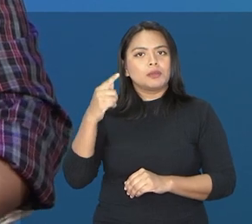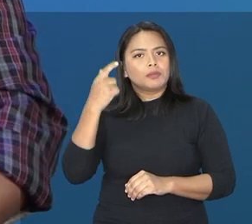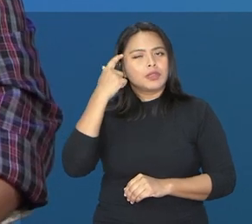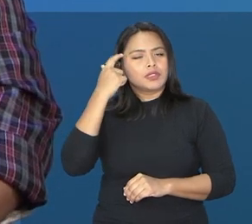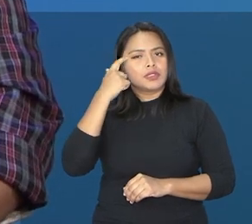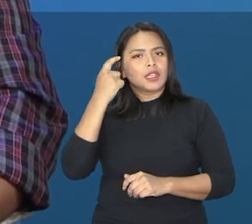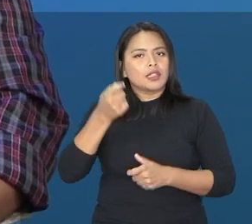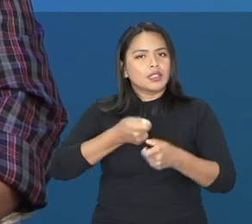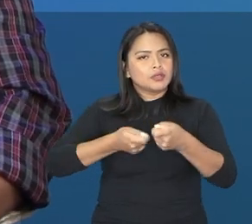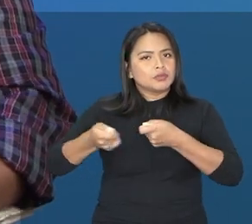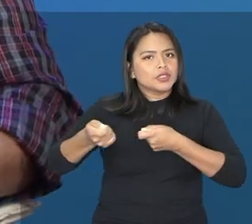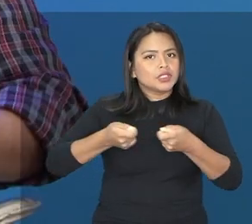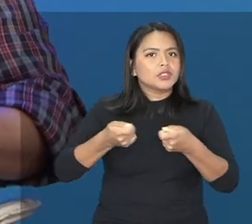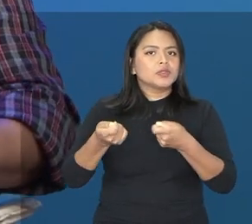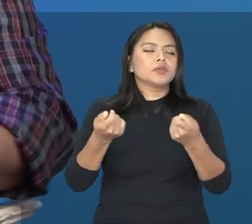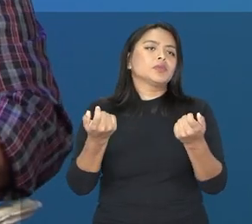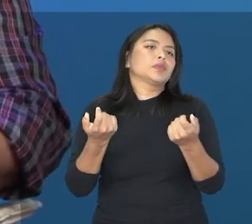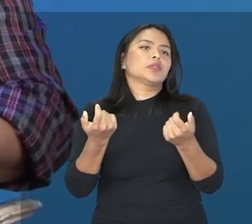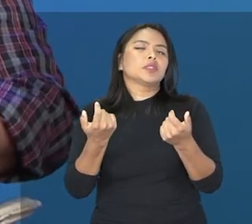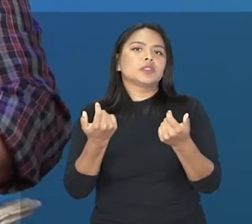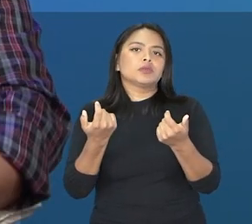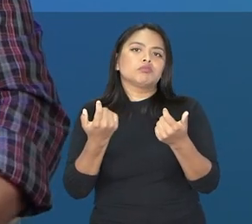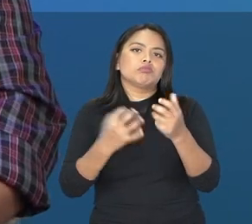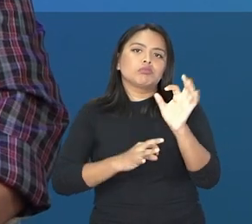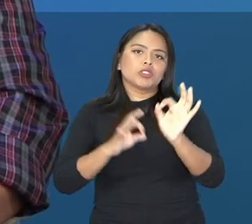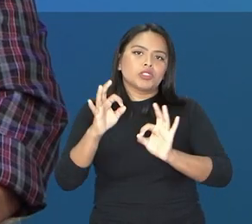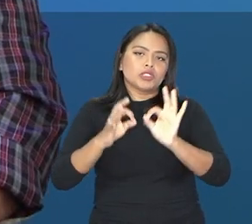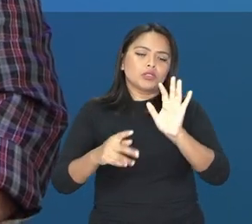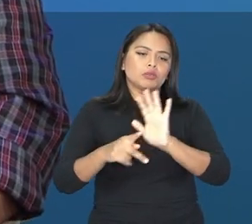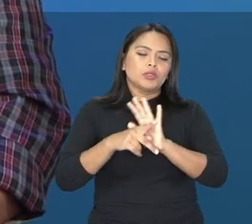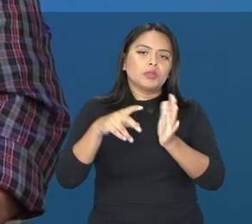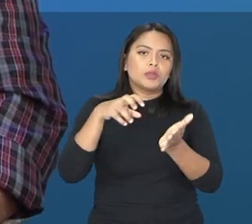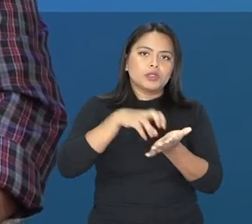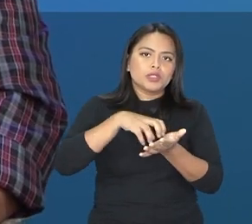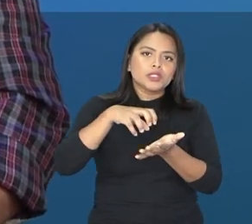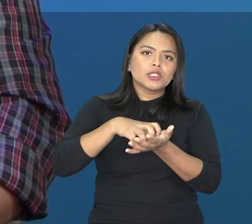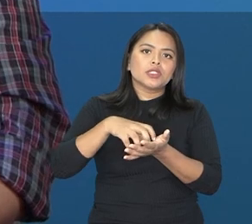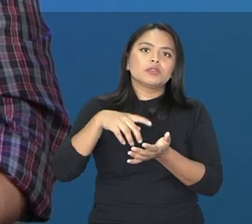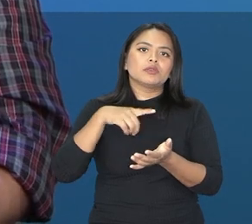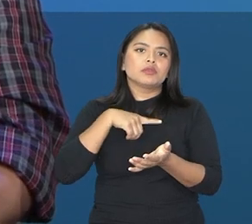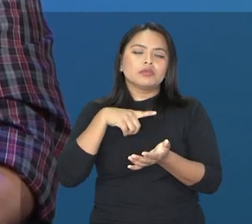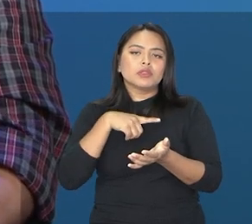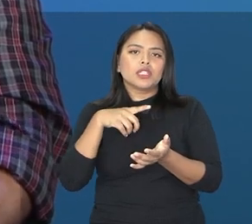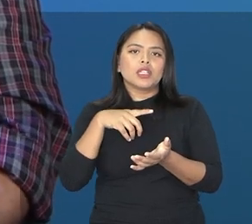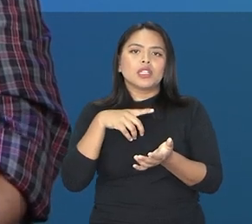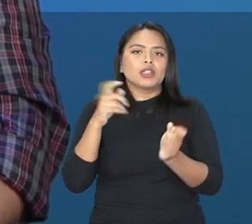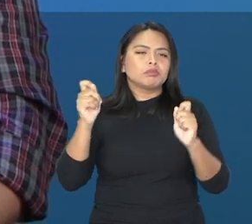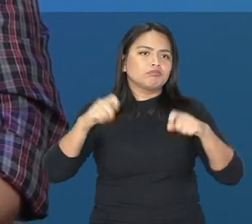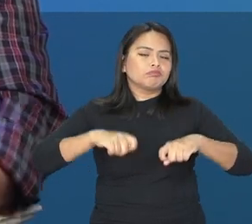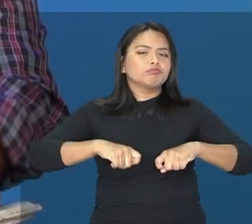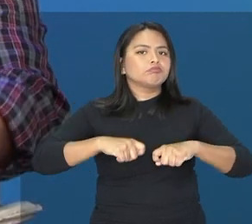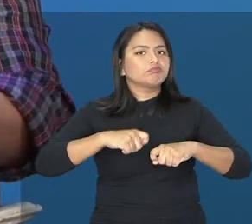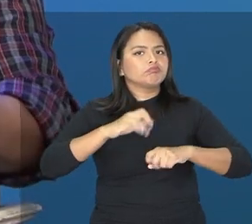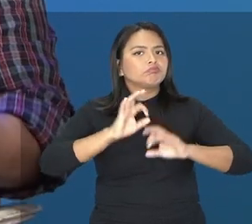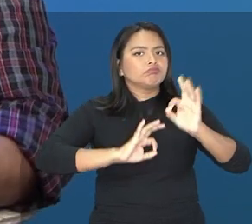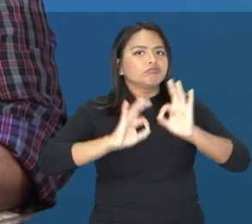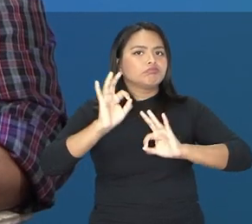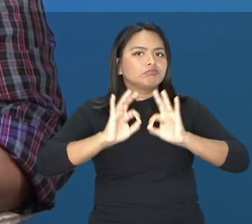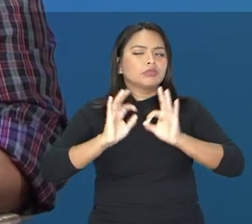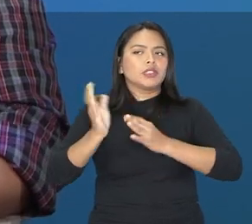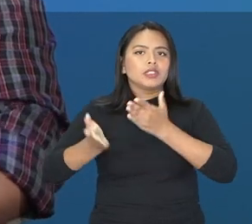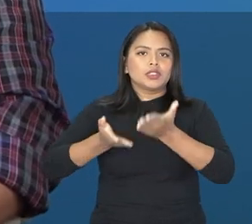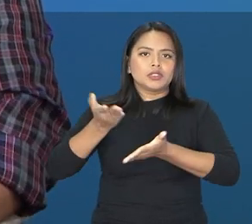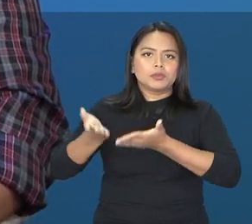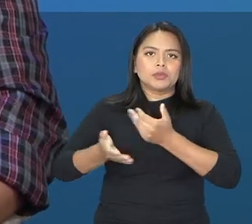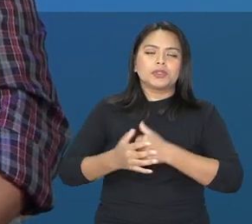funcione, para que a gente possa ter ali uma certa capacidade organizativa para atender as nossas